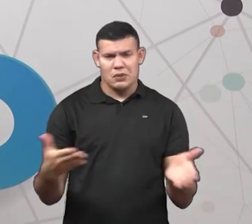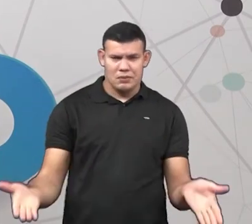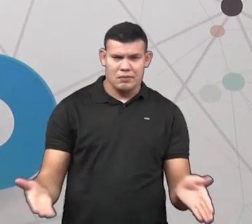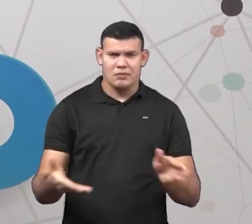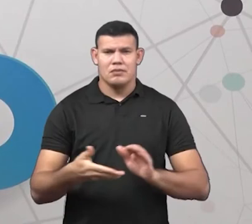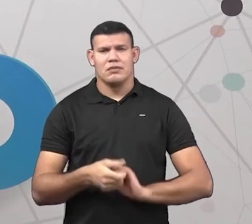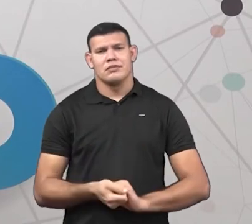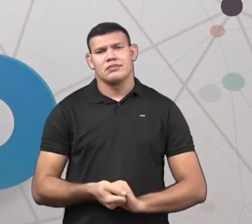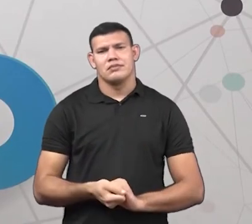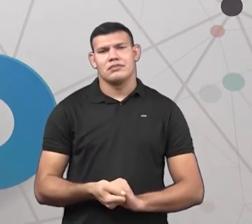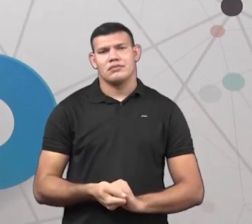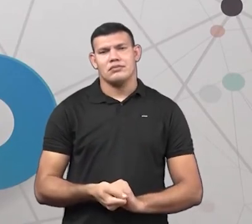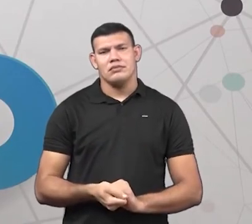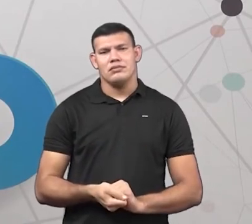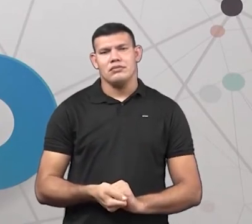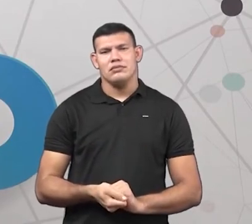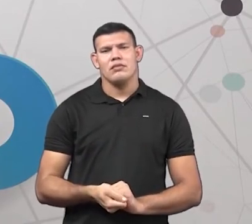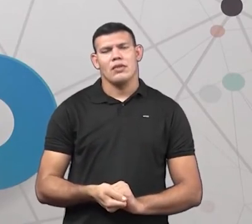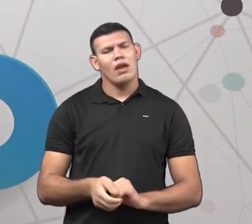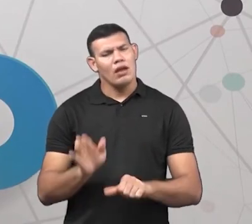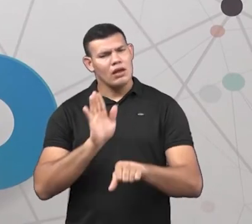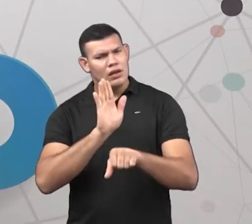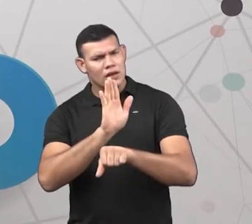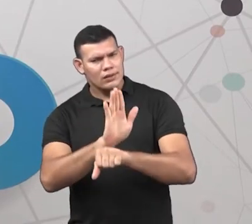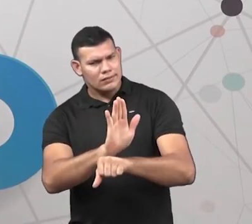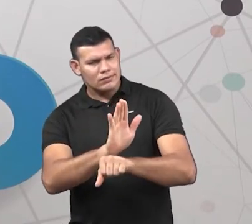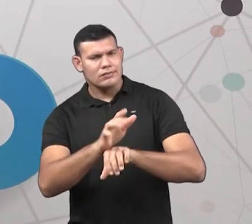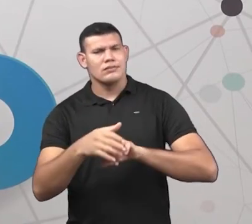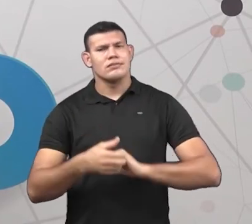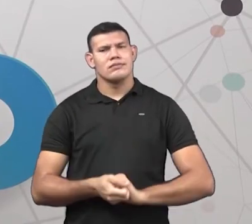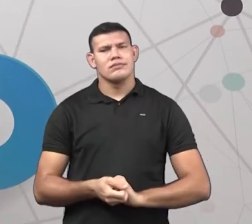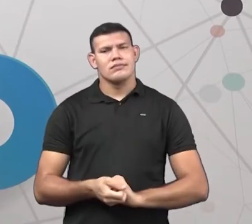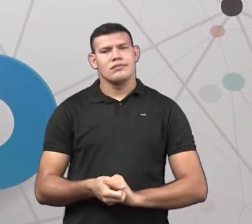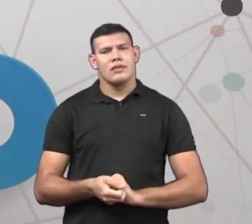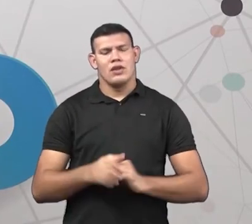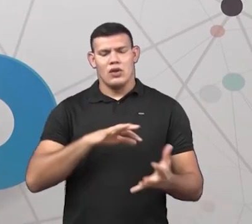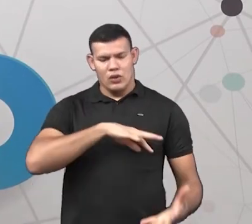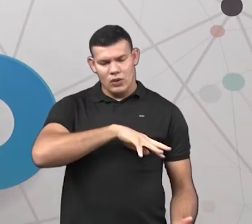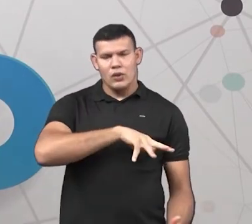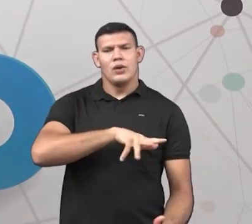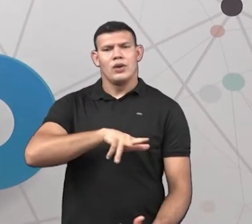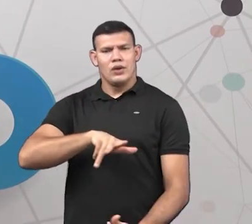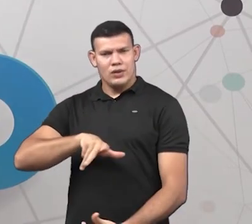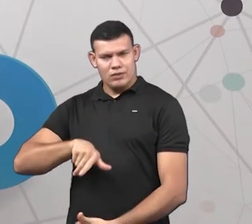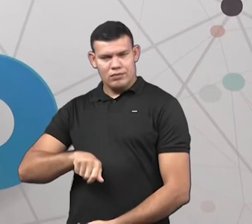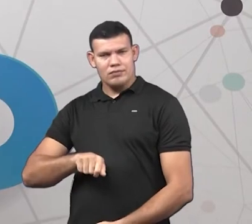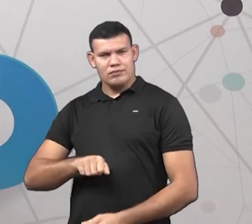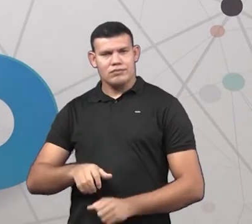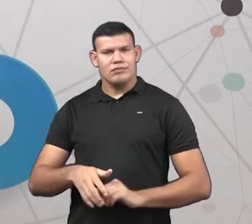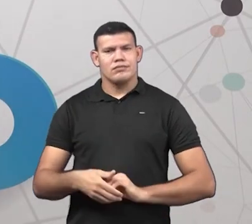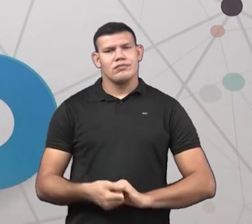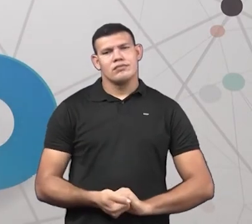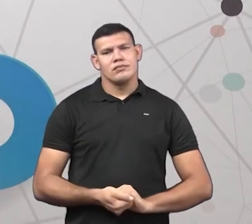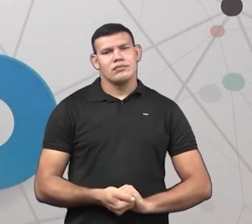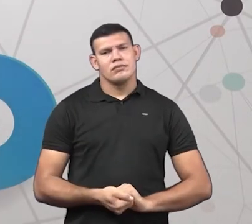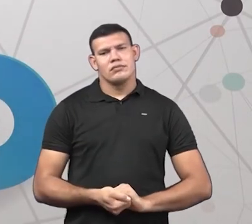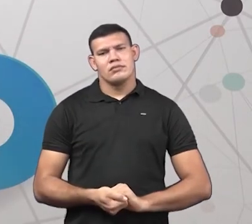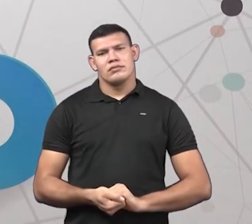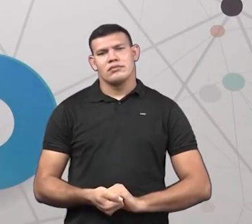vai poder ajudar o nosso universo, o nosso mundo, o nosso planeta.